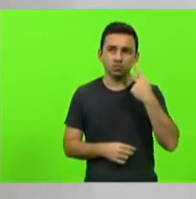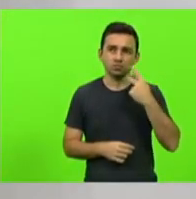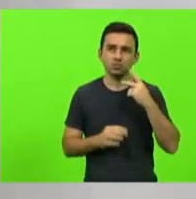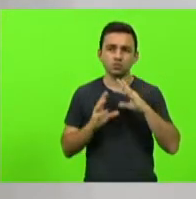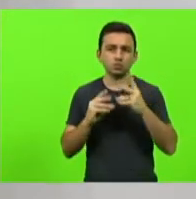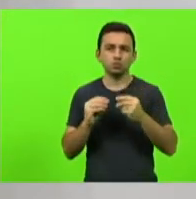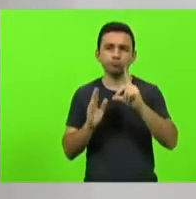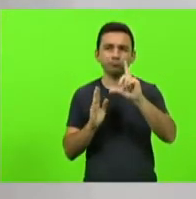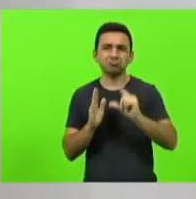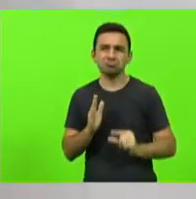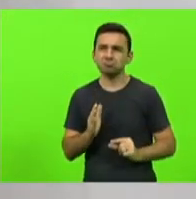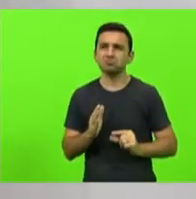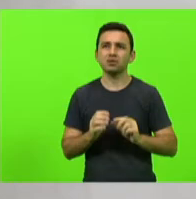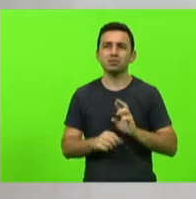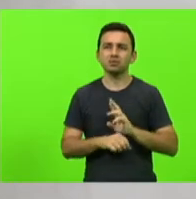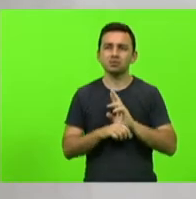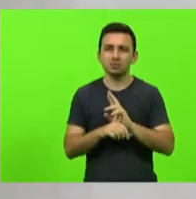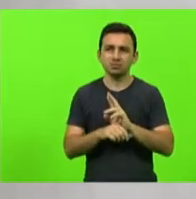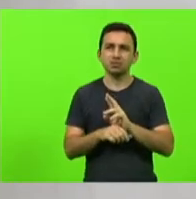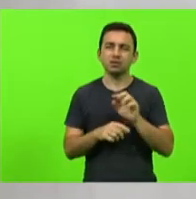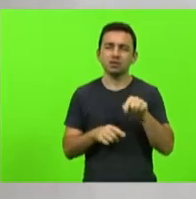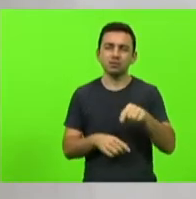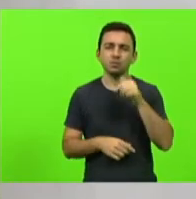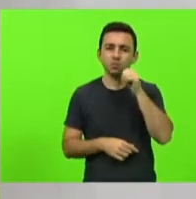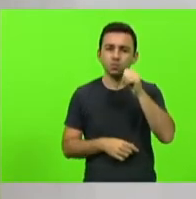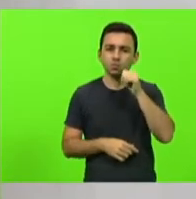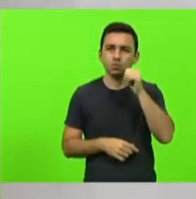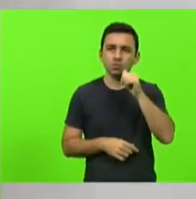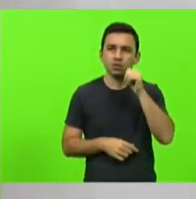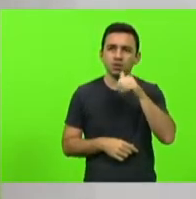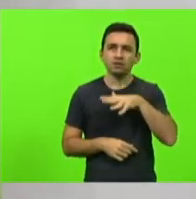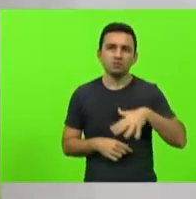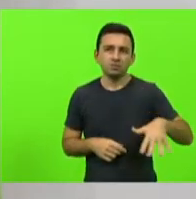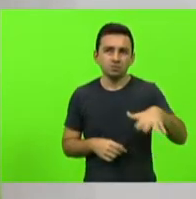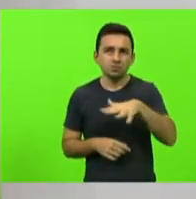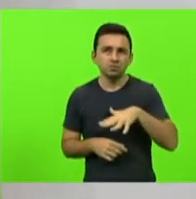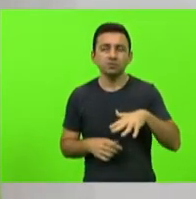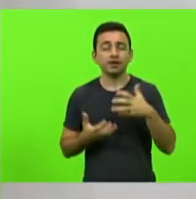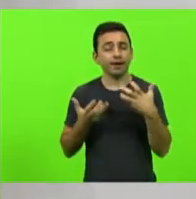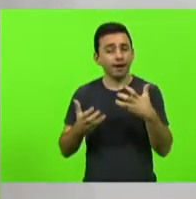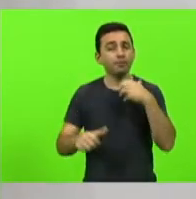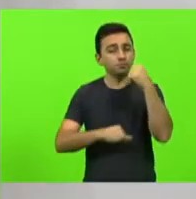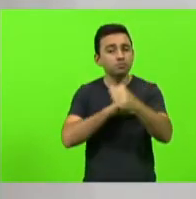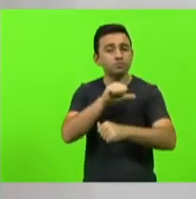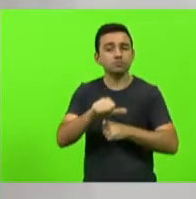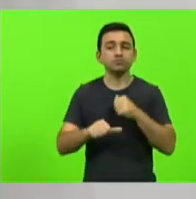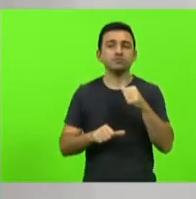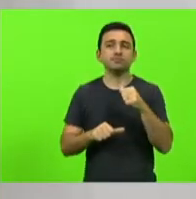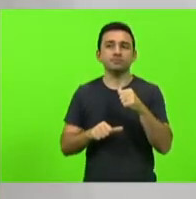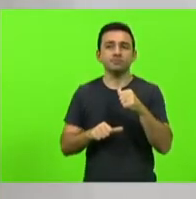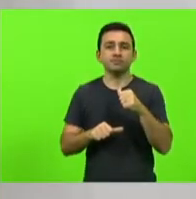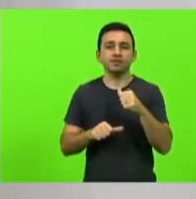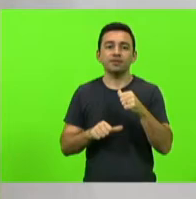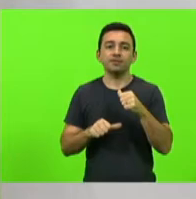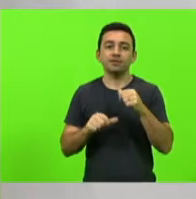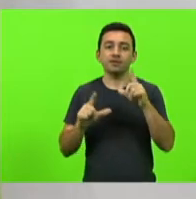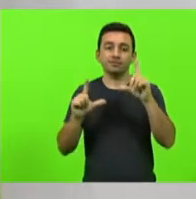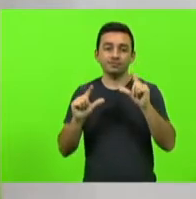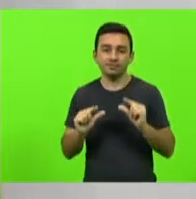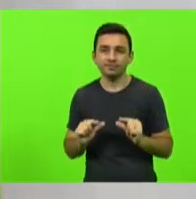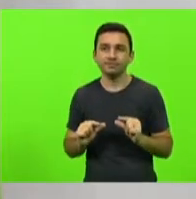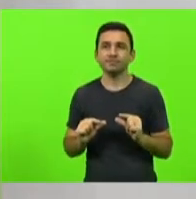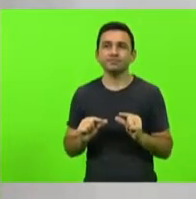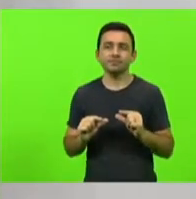representatividade de gênero ações pontuais tentam reverter essa situação mas são insuficientes por falta de um